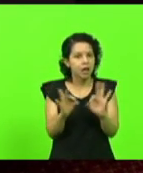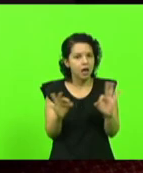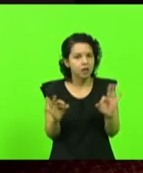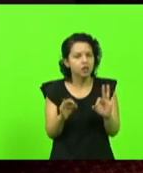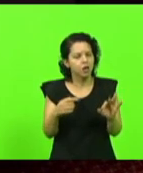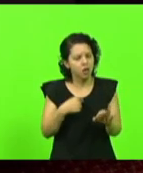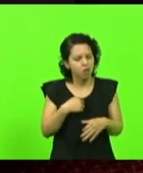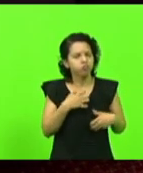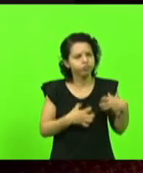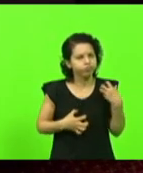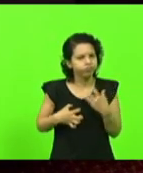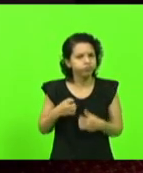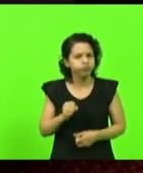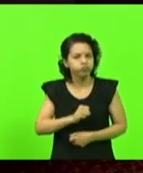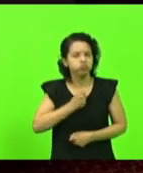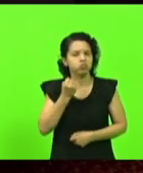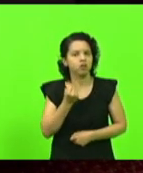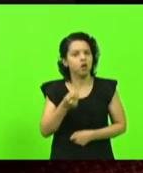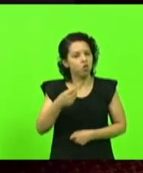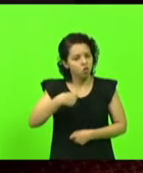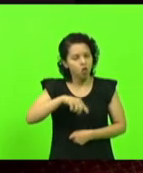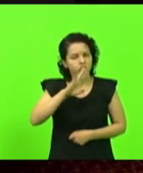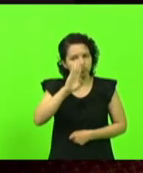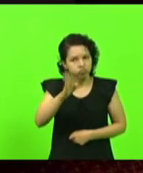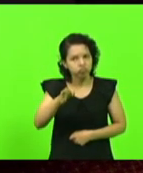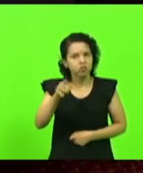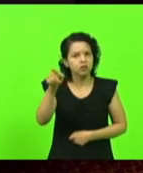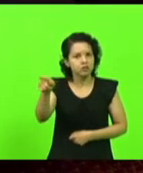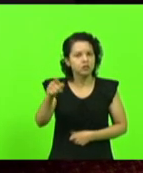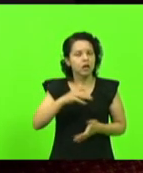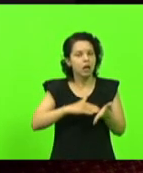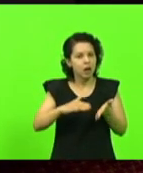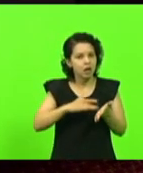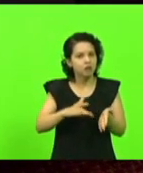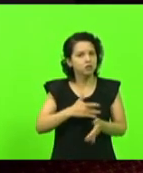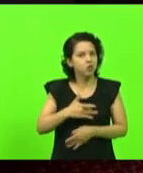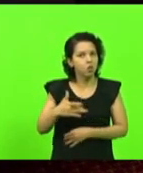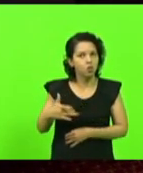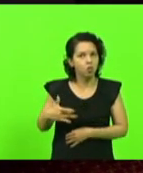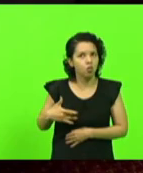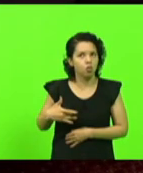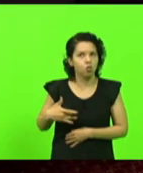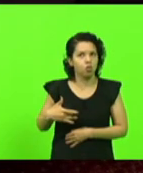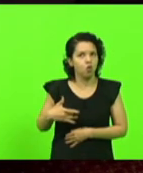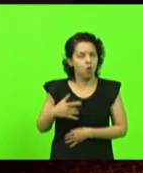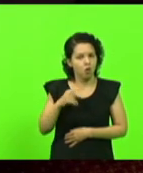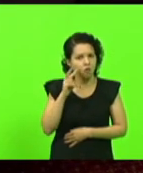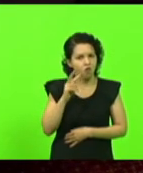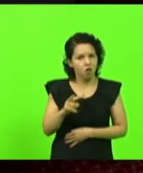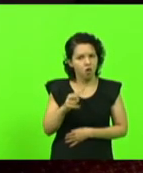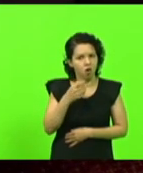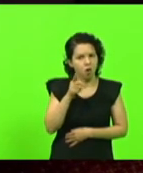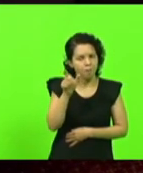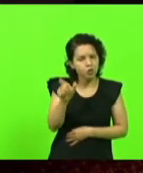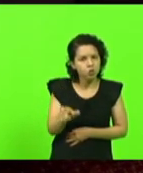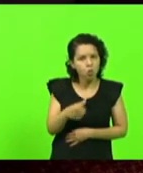diretamente creio eu ao secretário de saúde porque eu vejo ele como uma pessoa um homem